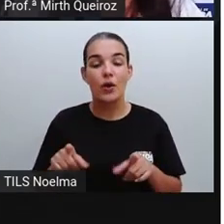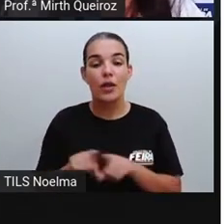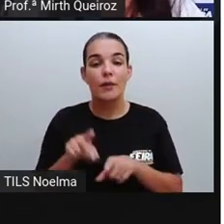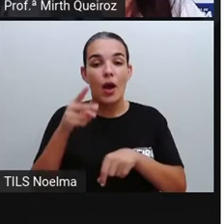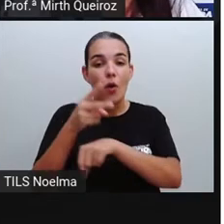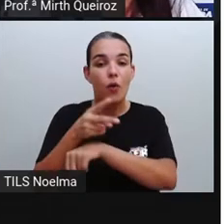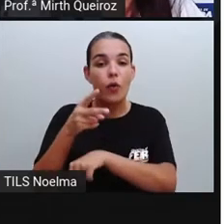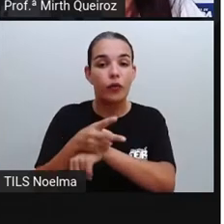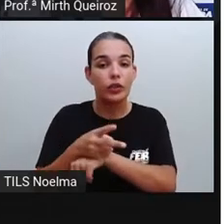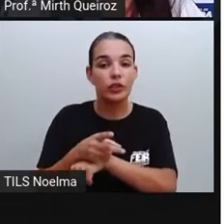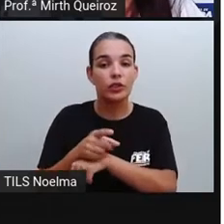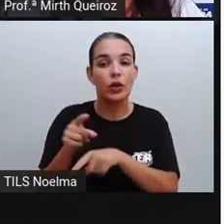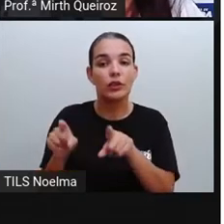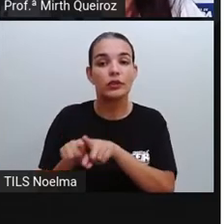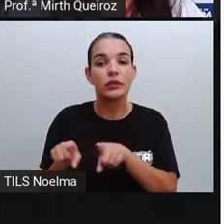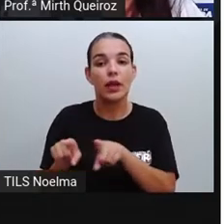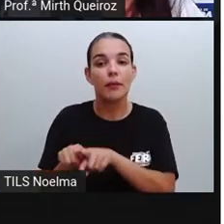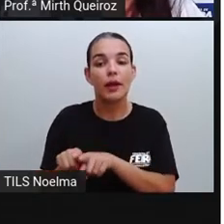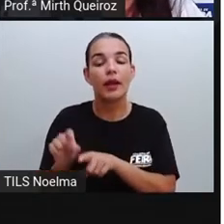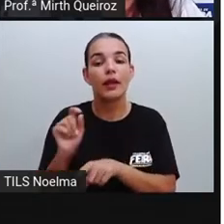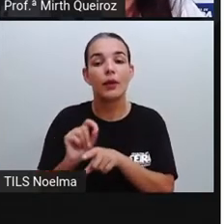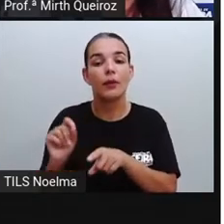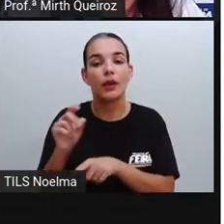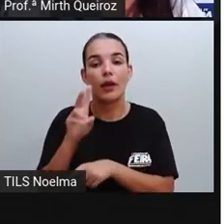analisar, a gente vai ver agora,